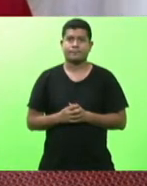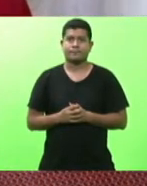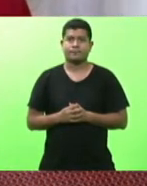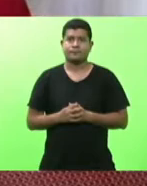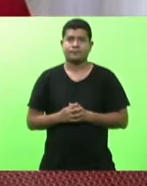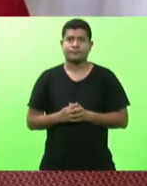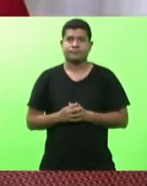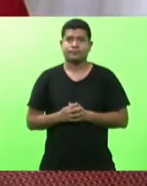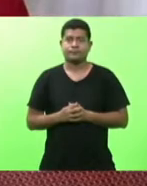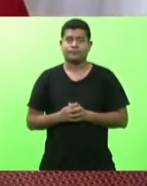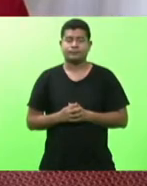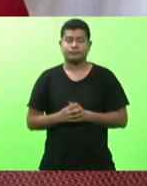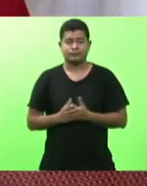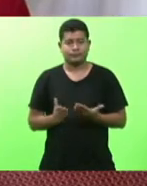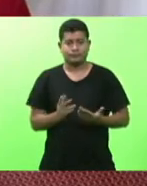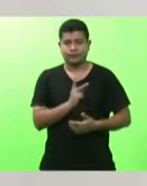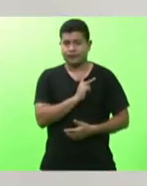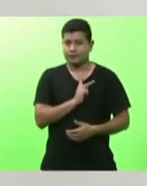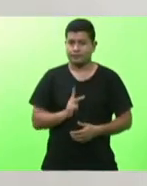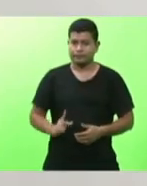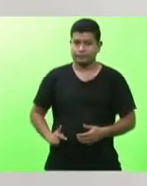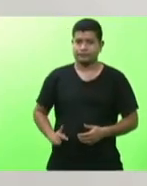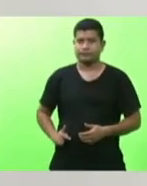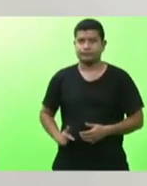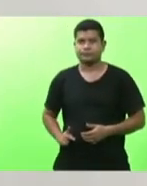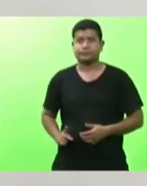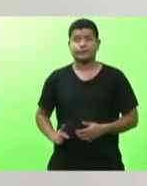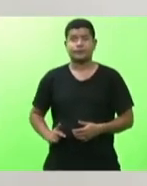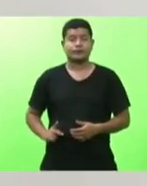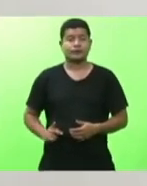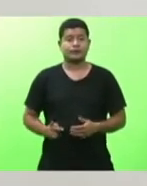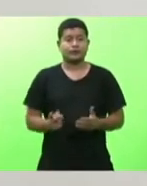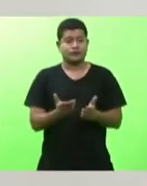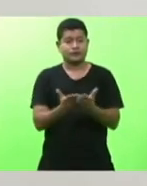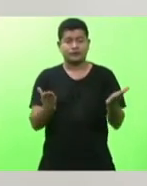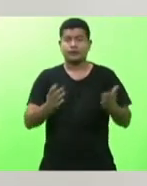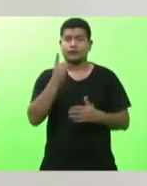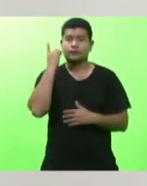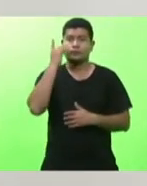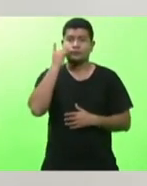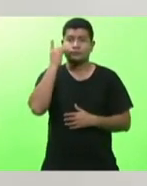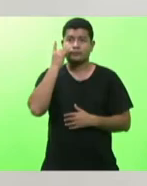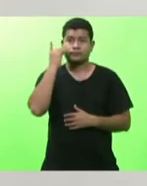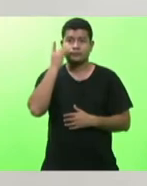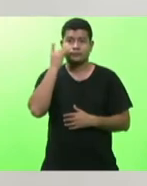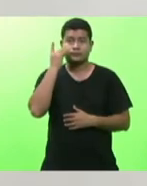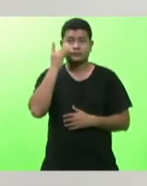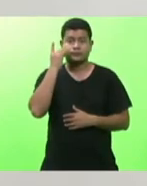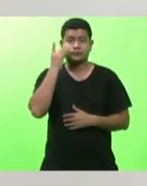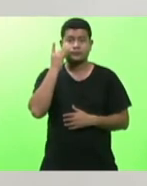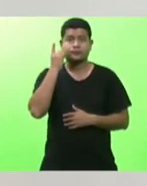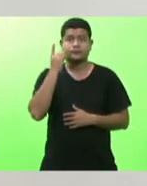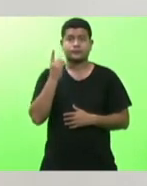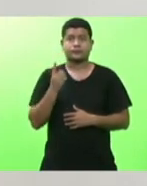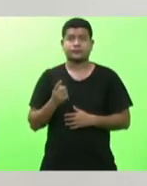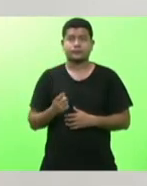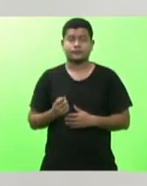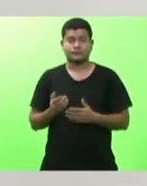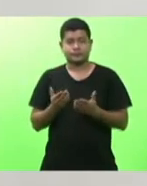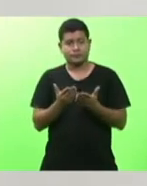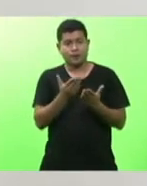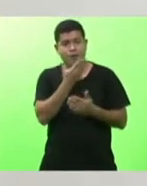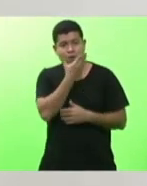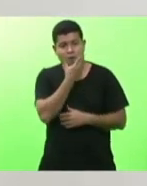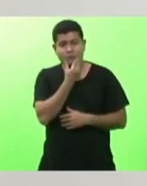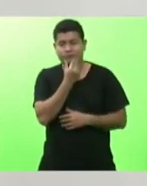Senhor presidente senhores deputados senhoras deputadas